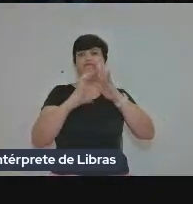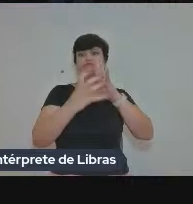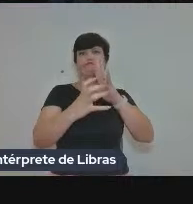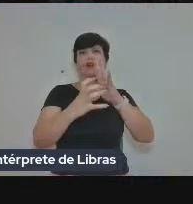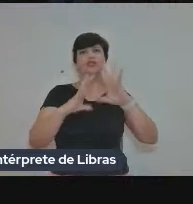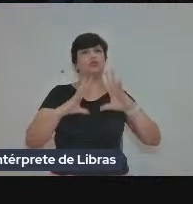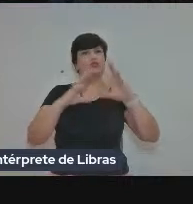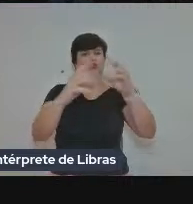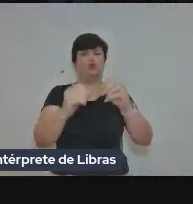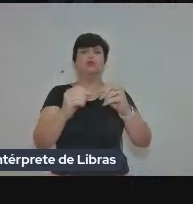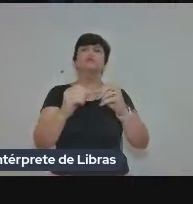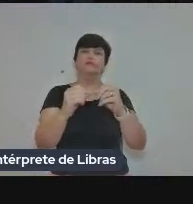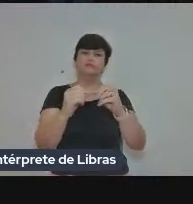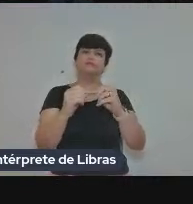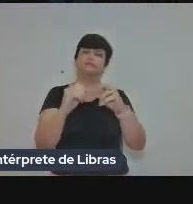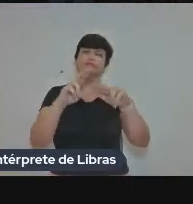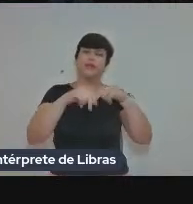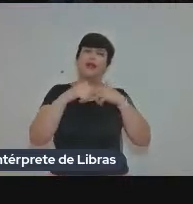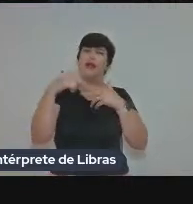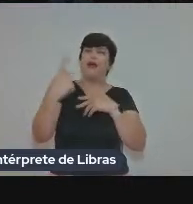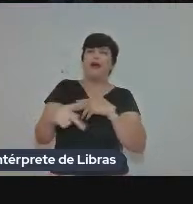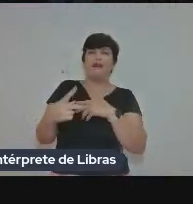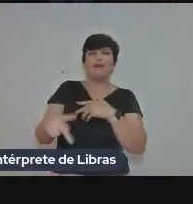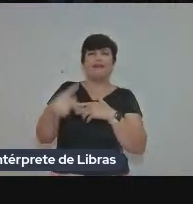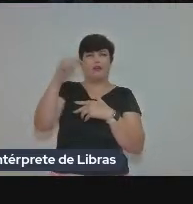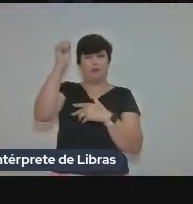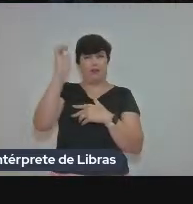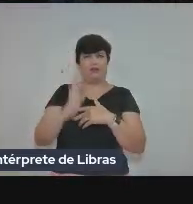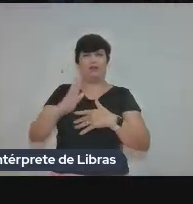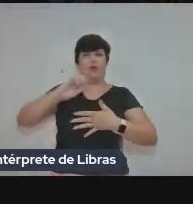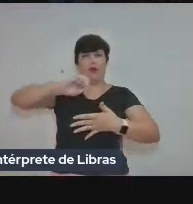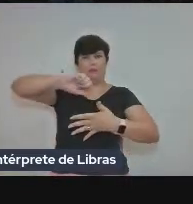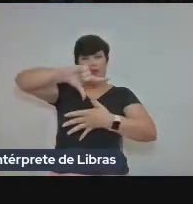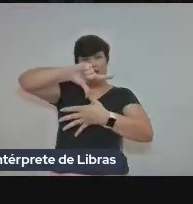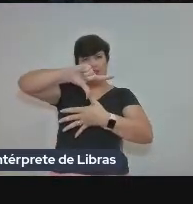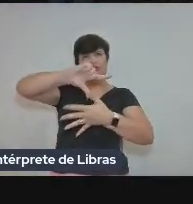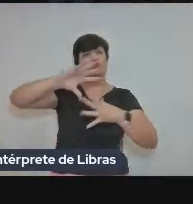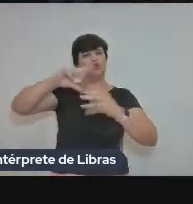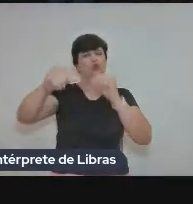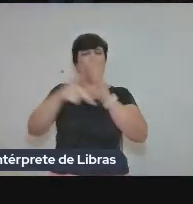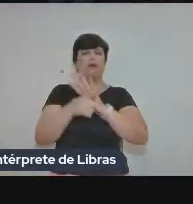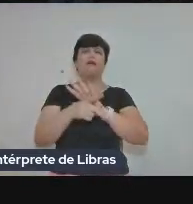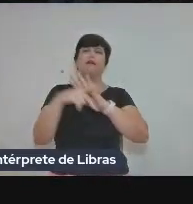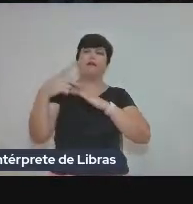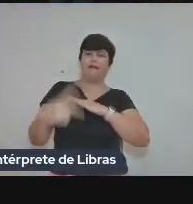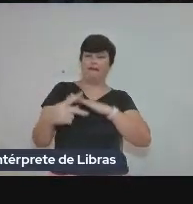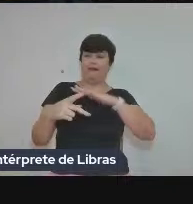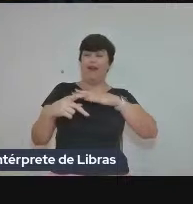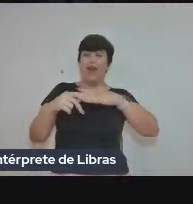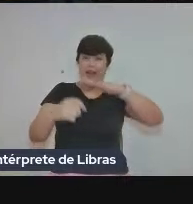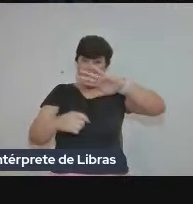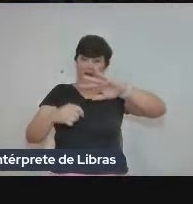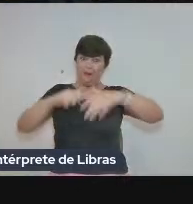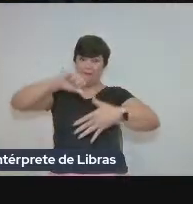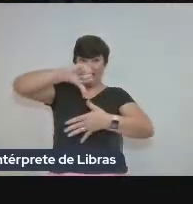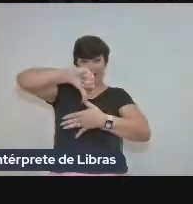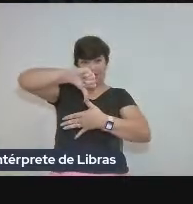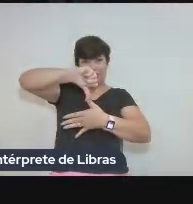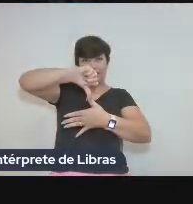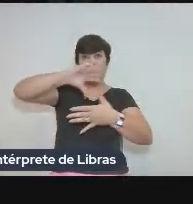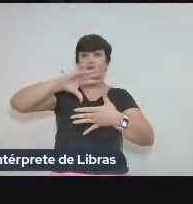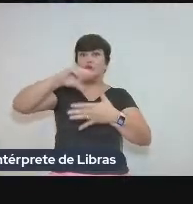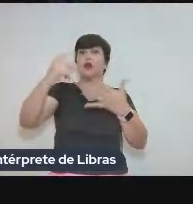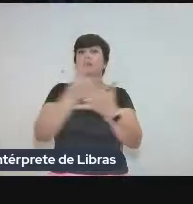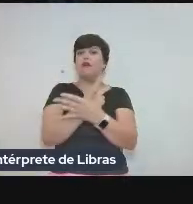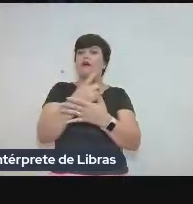E aí, o Brasil, ele se encontra dentro da América Latina e mais especificamente na América do Sul, como um país tanto de acolhimento quanto de